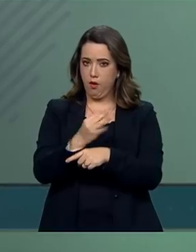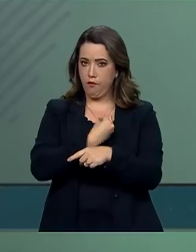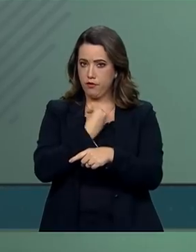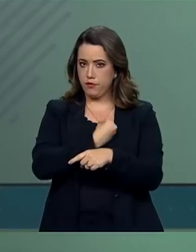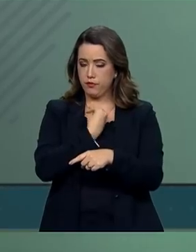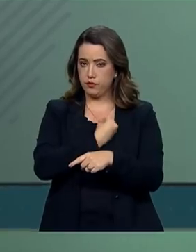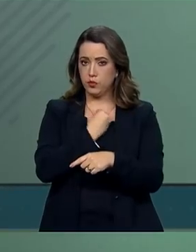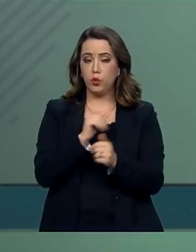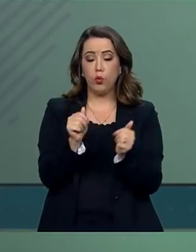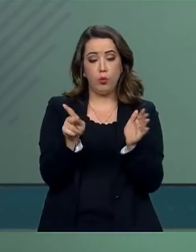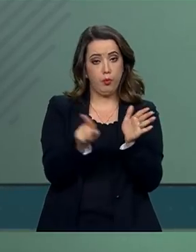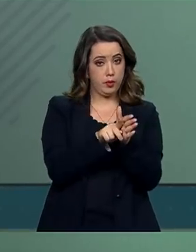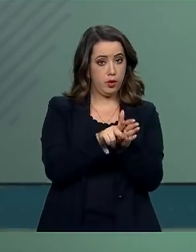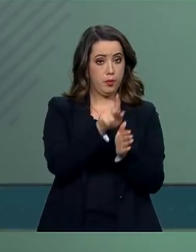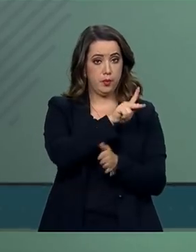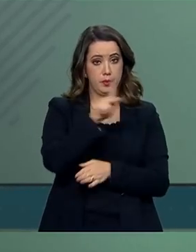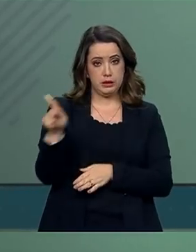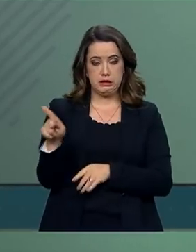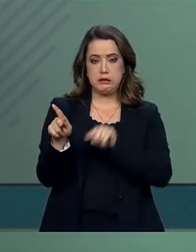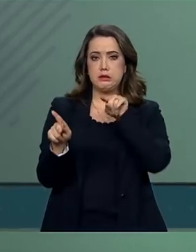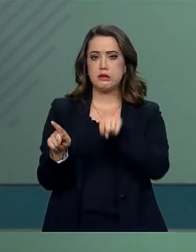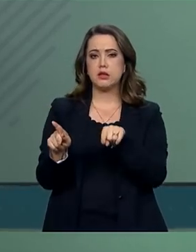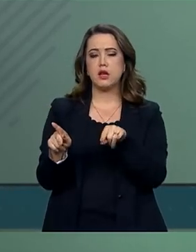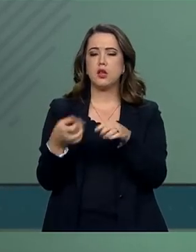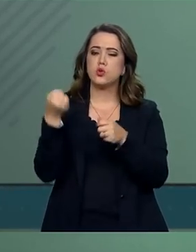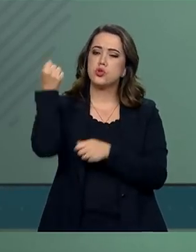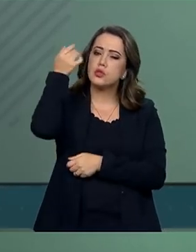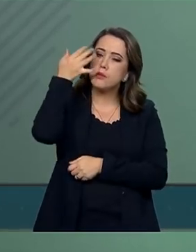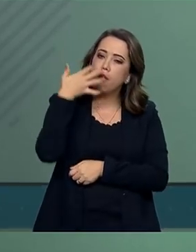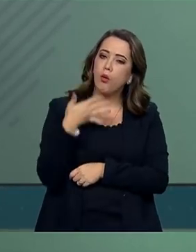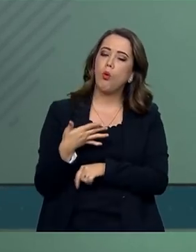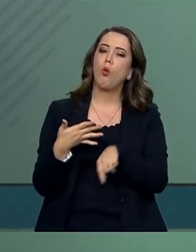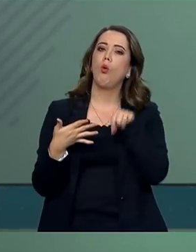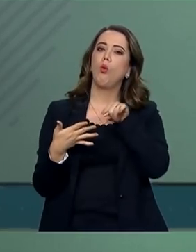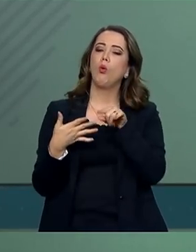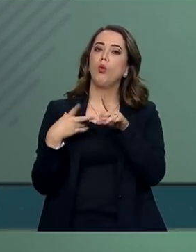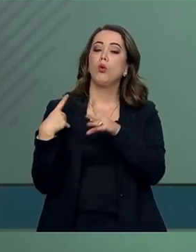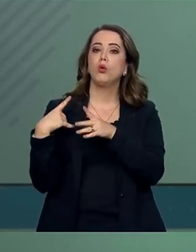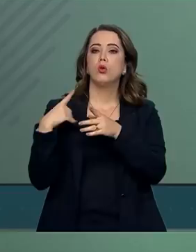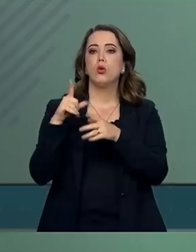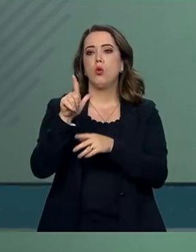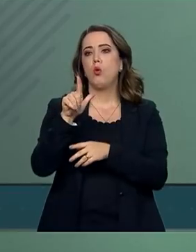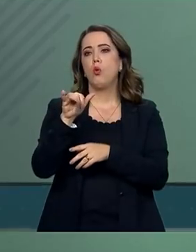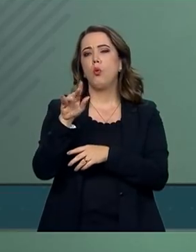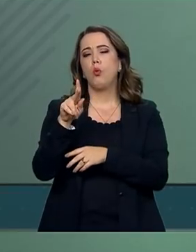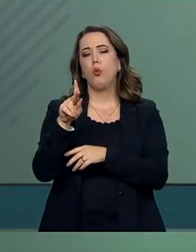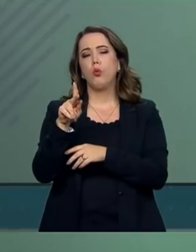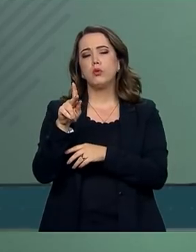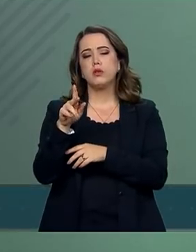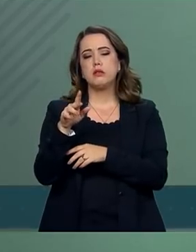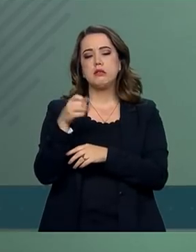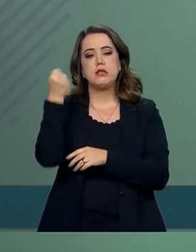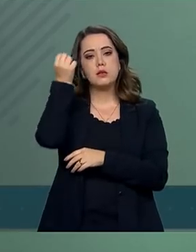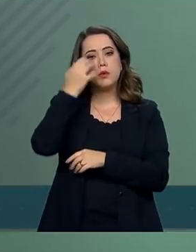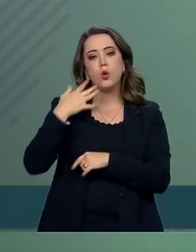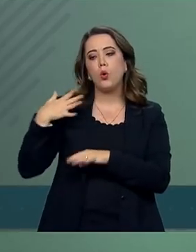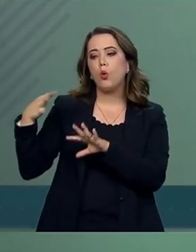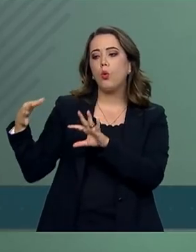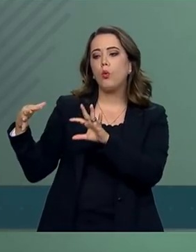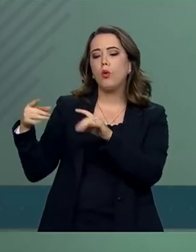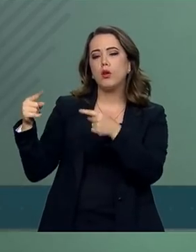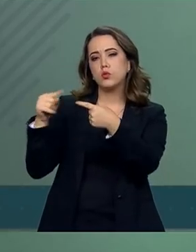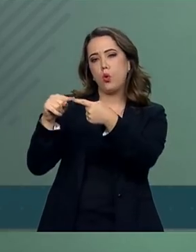explicou esse link, esse conjunto de encontros, que seguramente serão